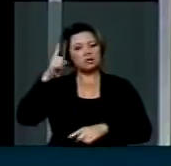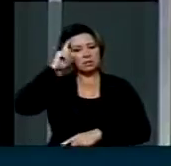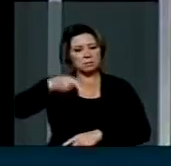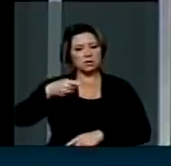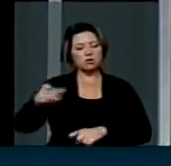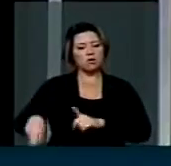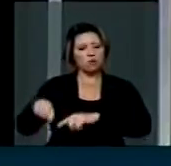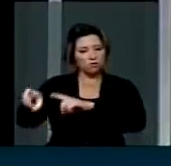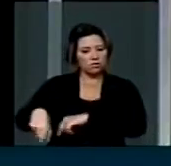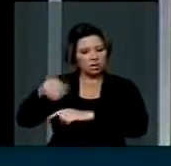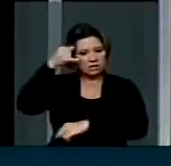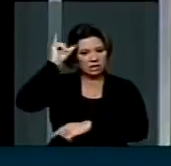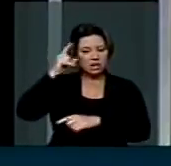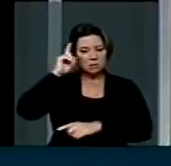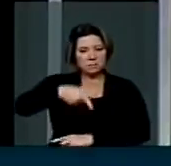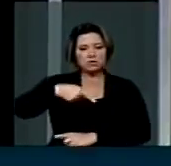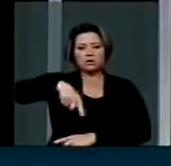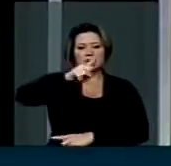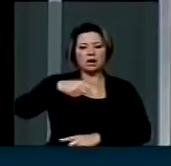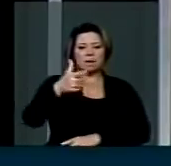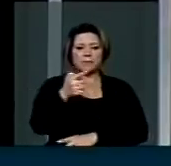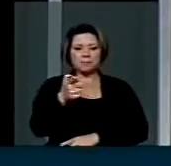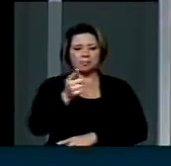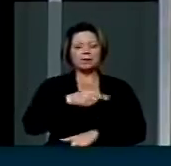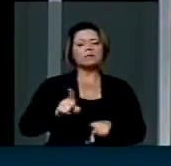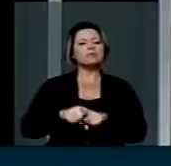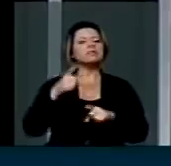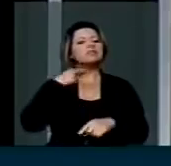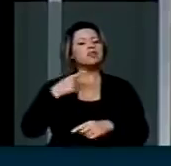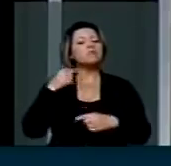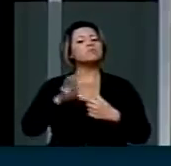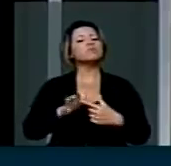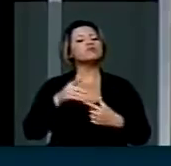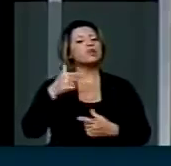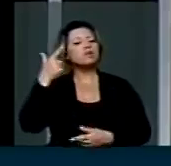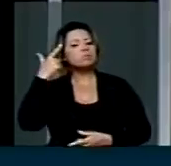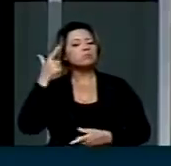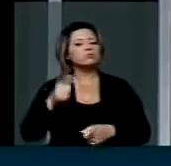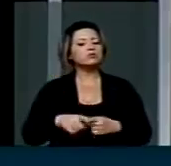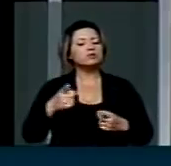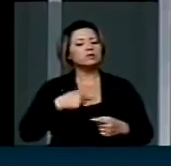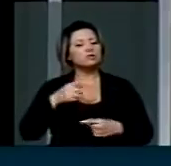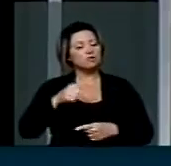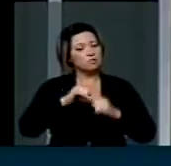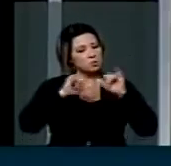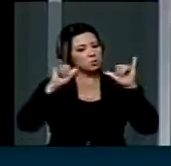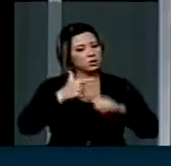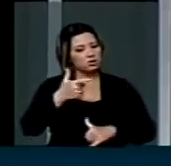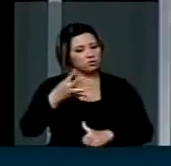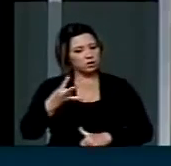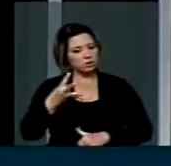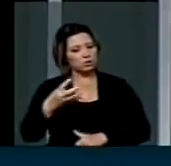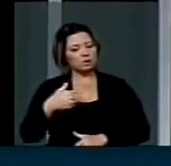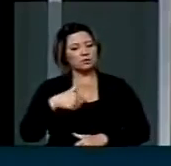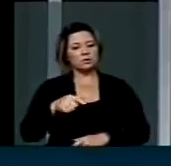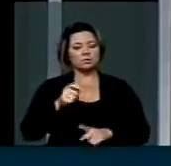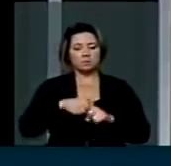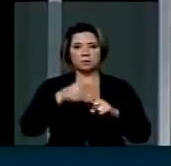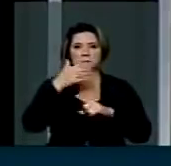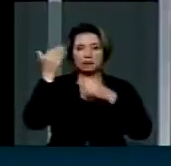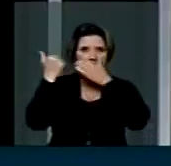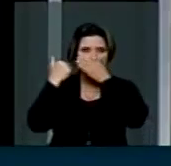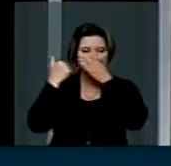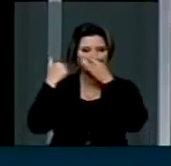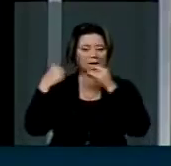Mato Grosso. Foi publicado na Folha de São Paulo, no dia 24 desse mês passado, em que ela,